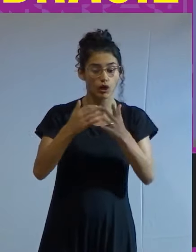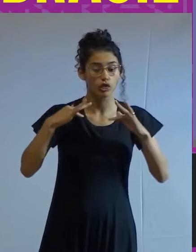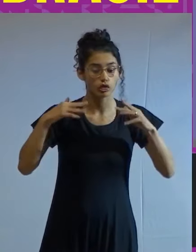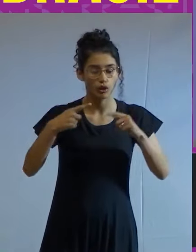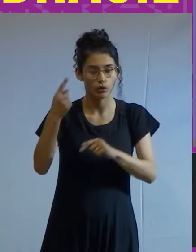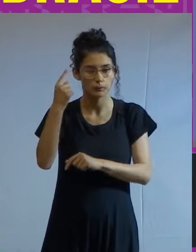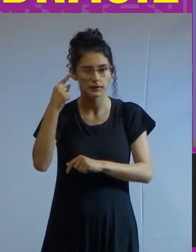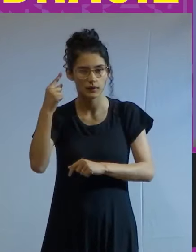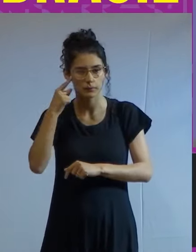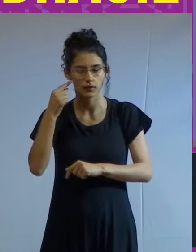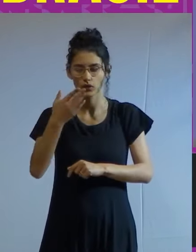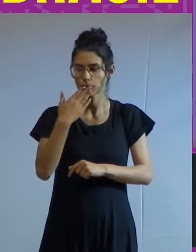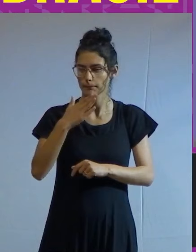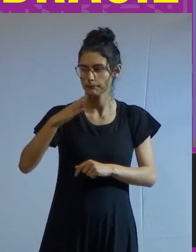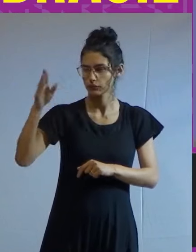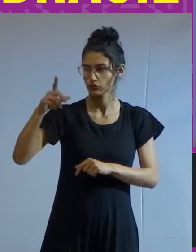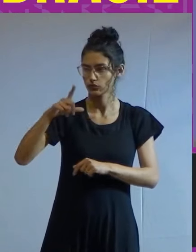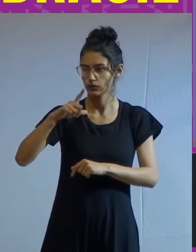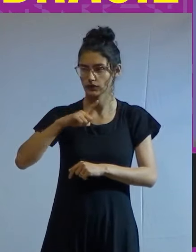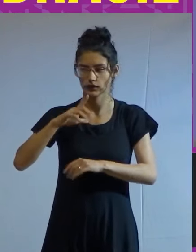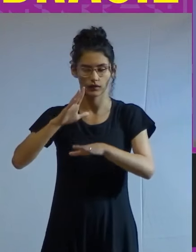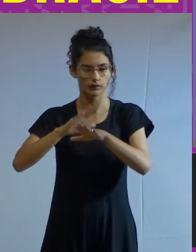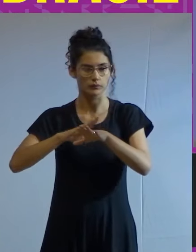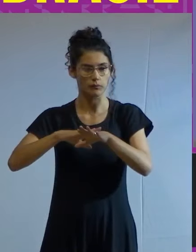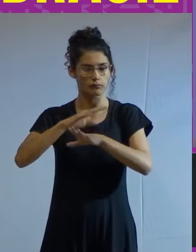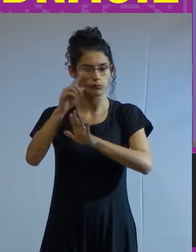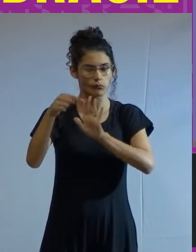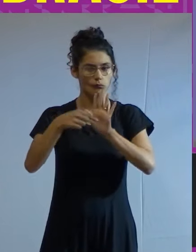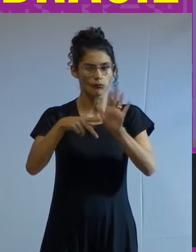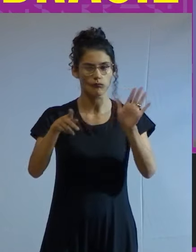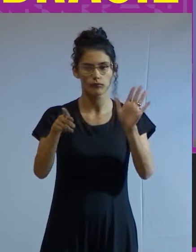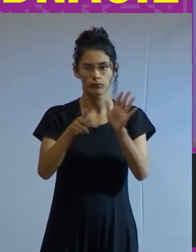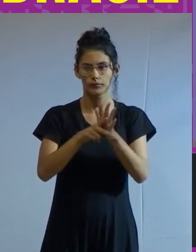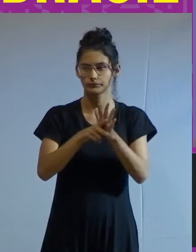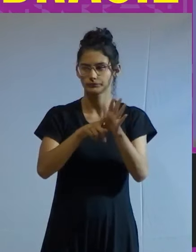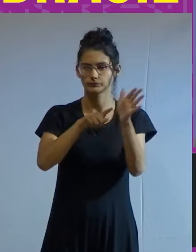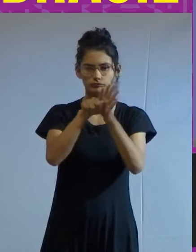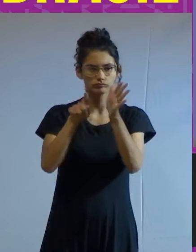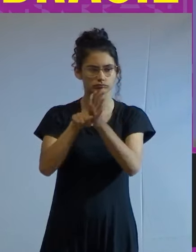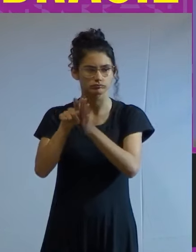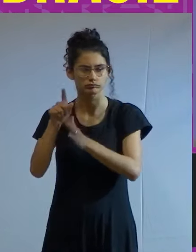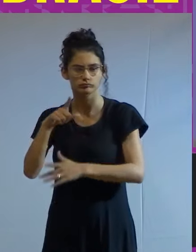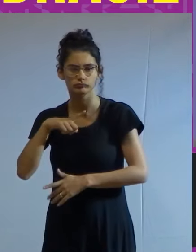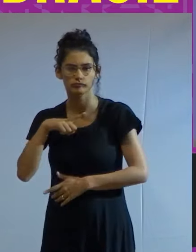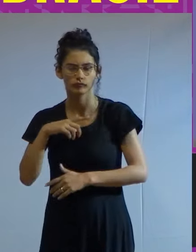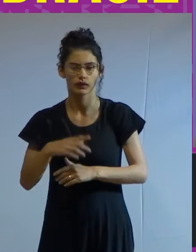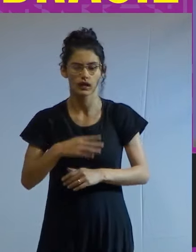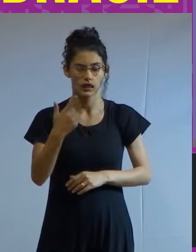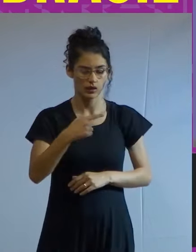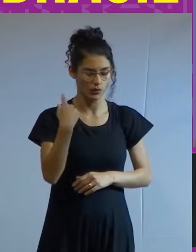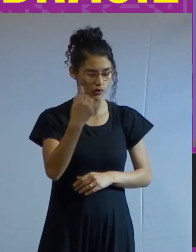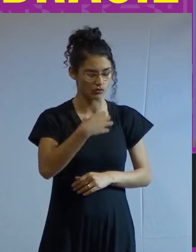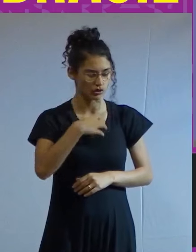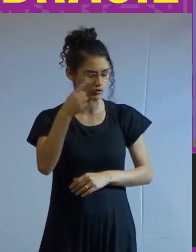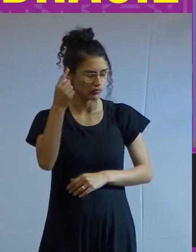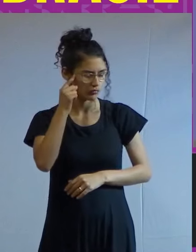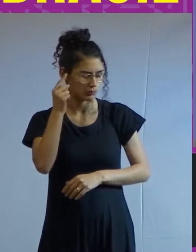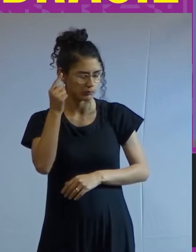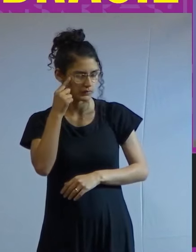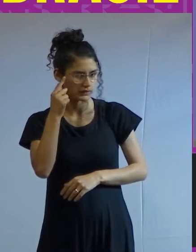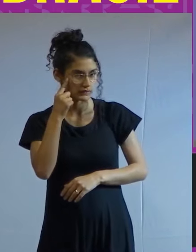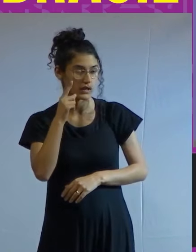considerações de ordem secundária, ferir o âmago da questão. Segundo o nosso modo de pensar,